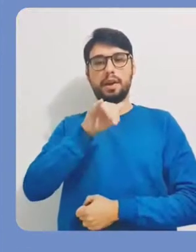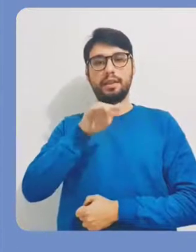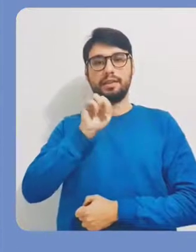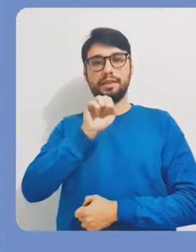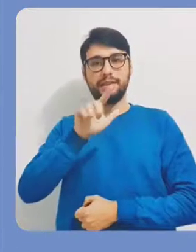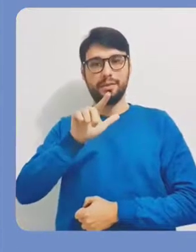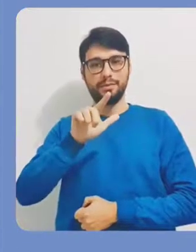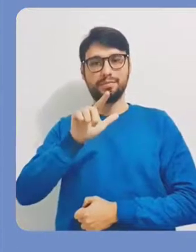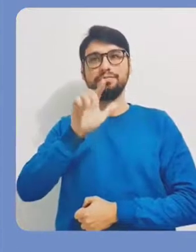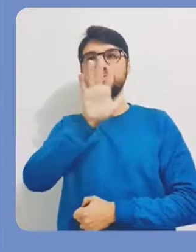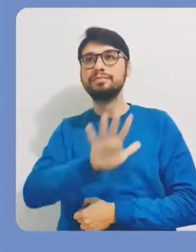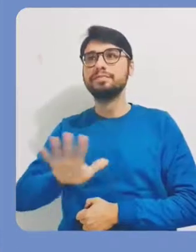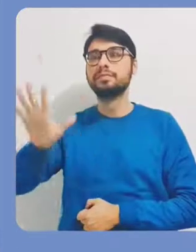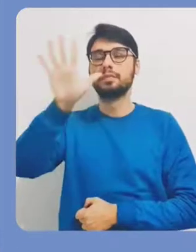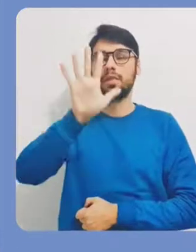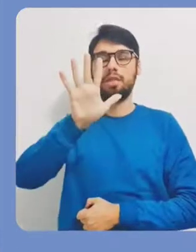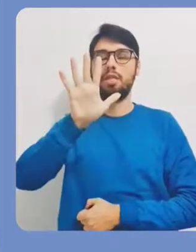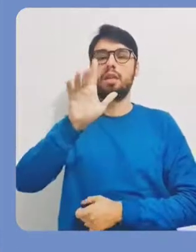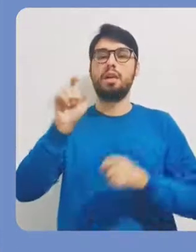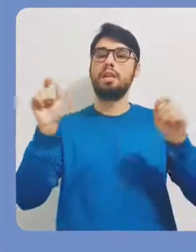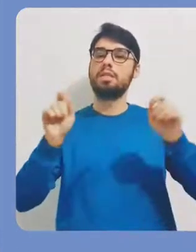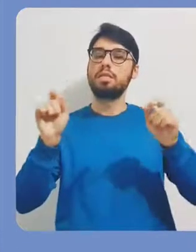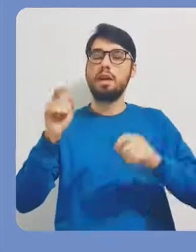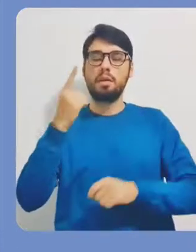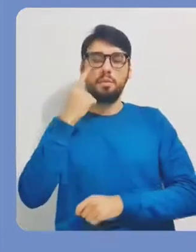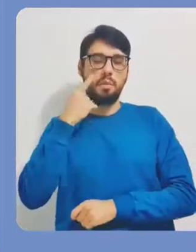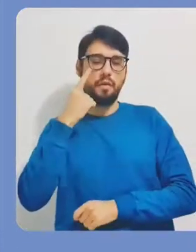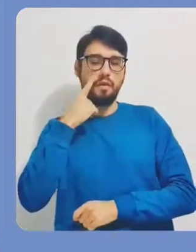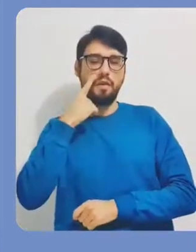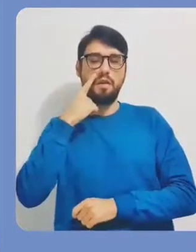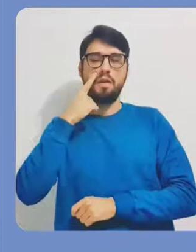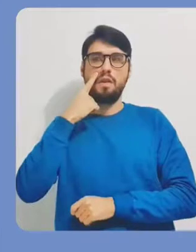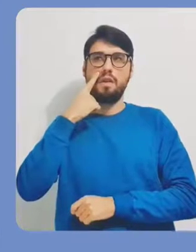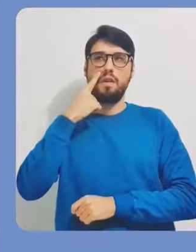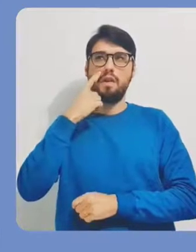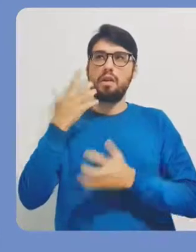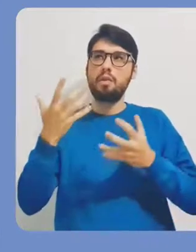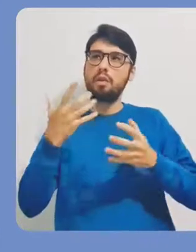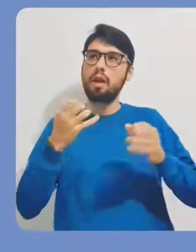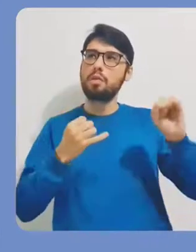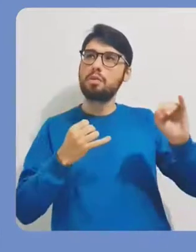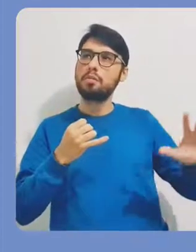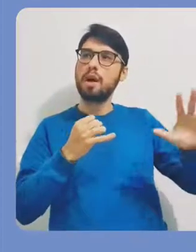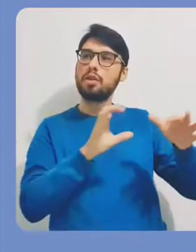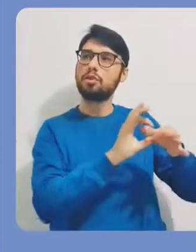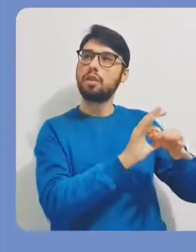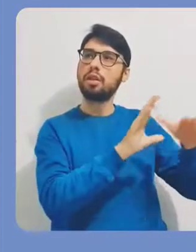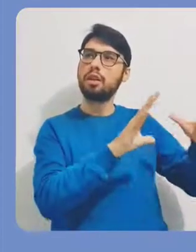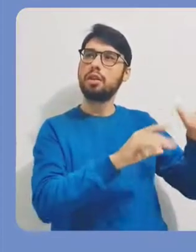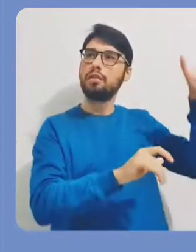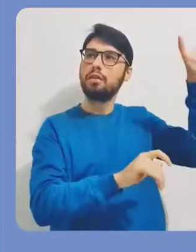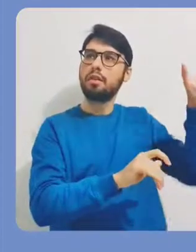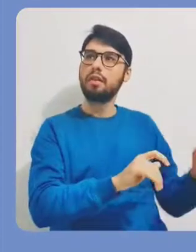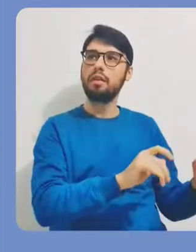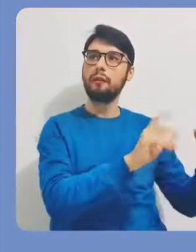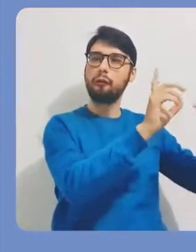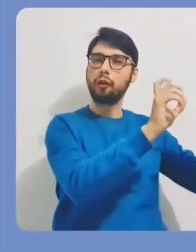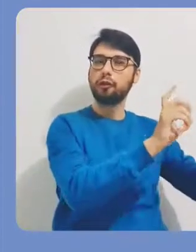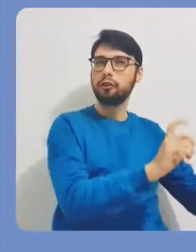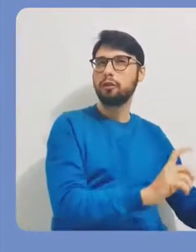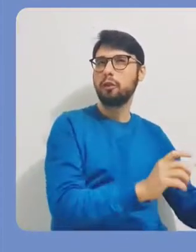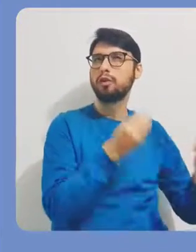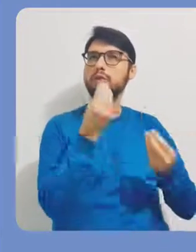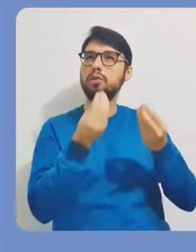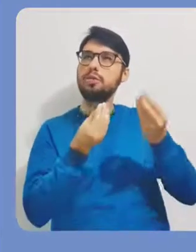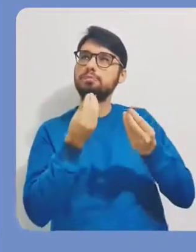Então, eu voltei aqui para o meu painel de edição e para eu fazer a configuração de modo que a imagem que a gente adicionou apareça na